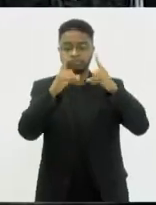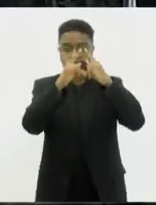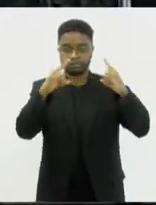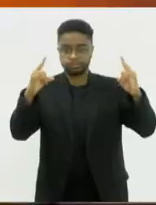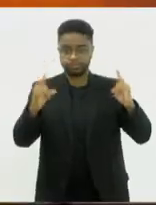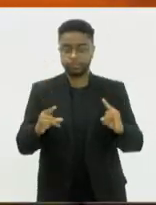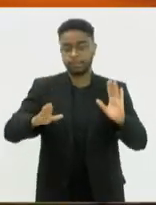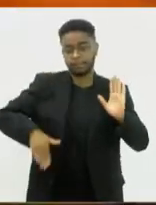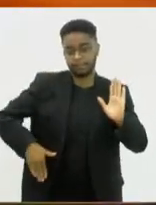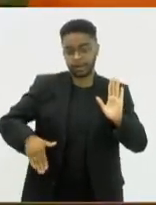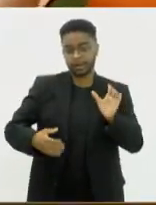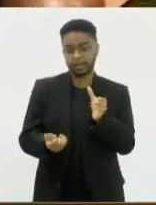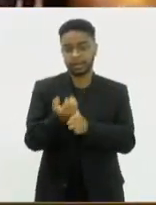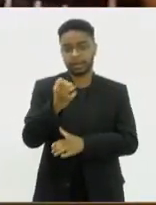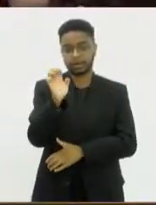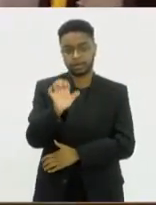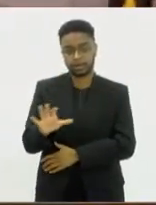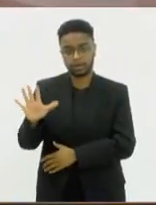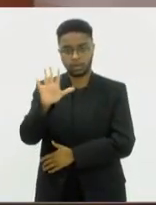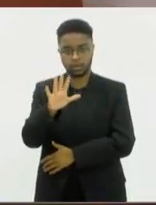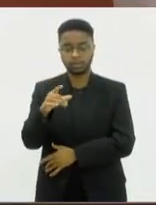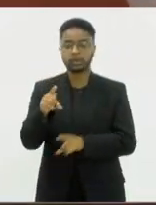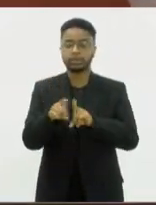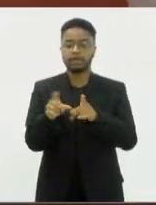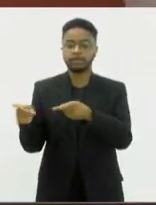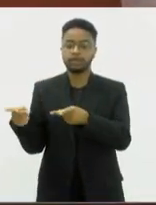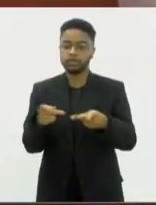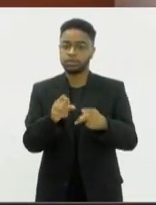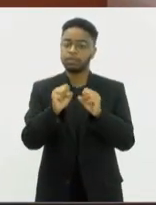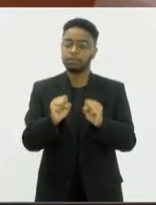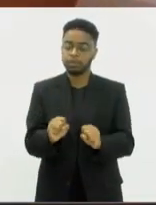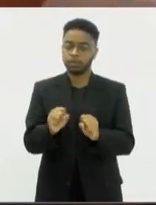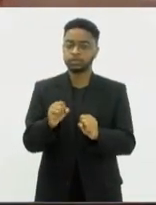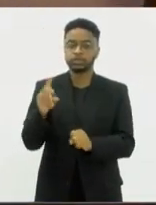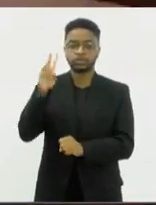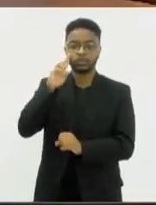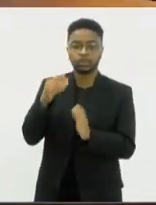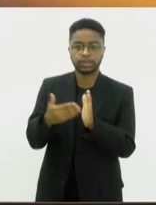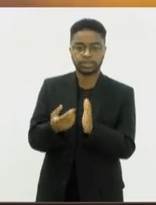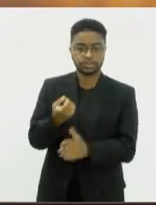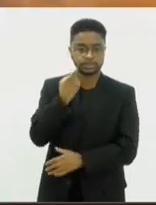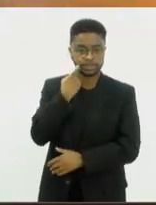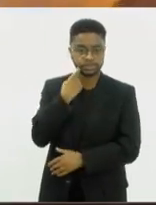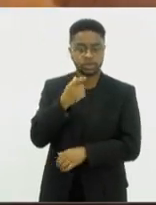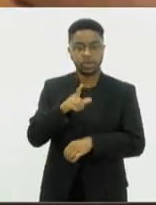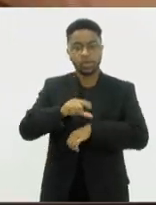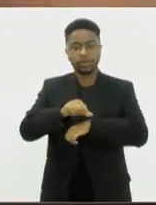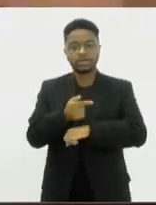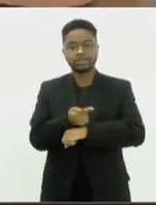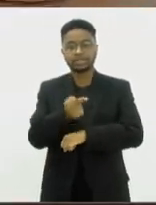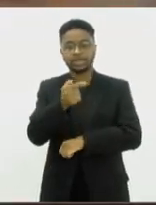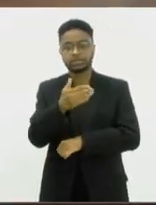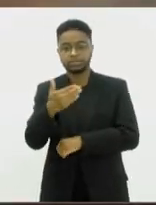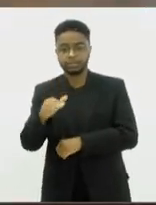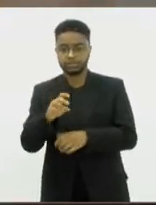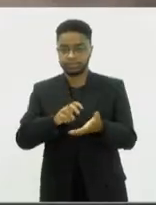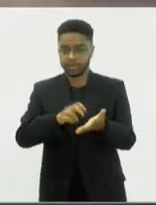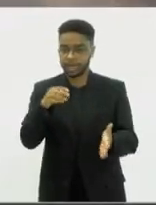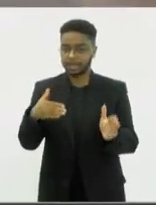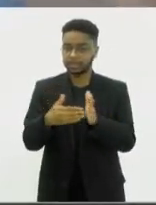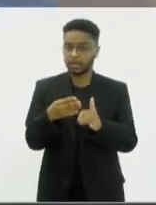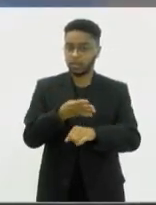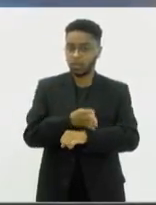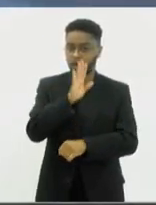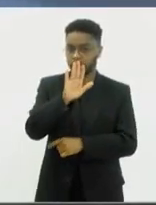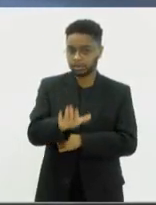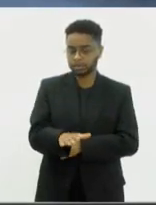de Design. As visitas à exposição podem ser feitas de segunda a sexta-feira, das 7h30 da manhã às 4h30 da tarde, e aos